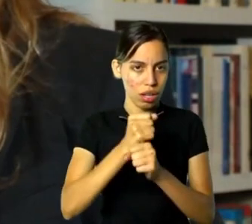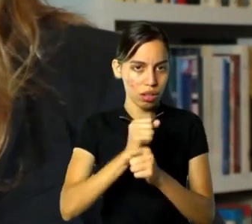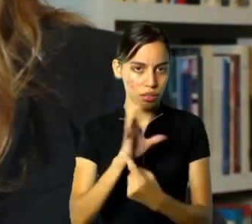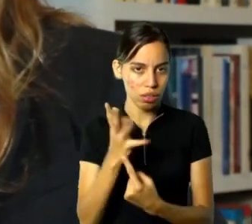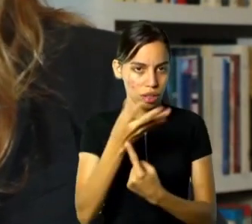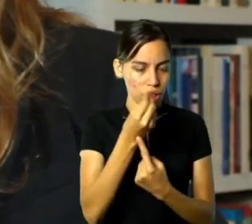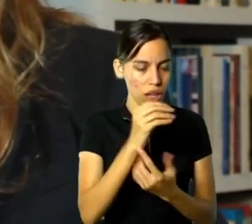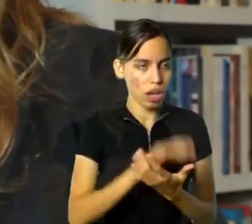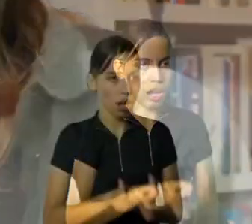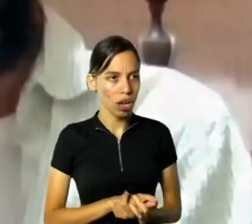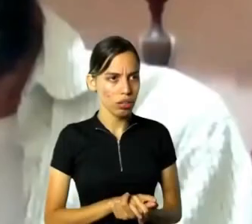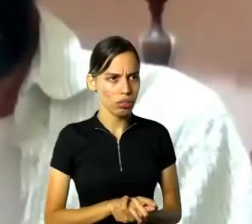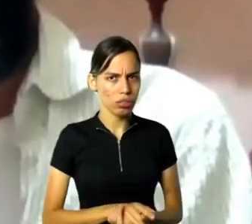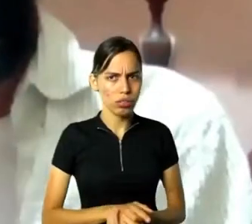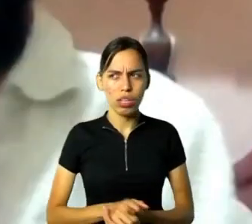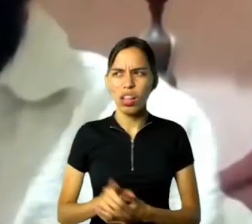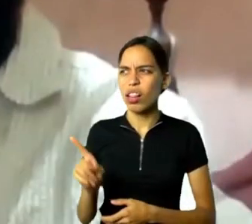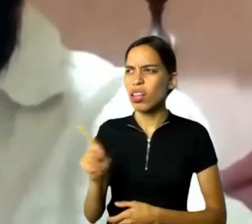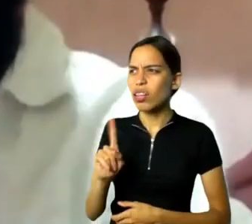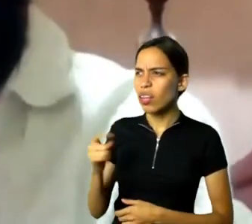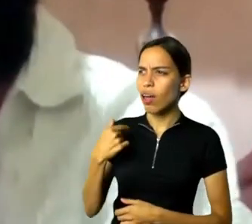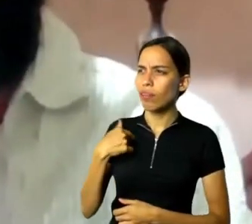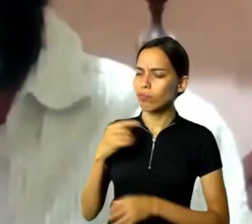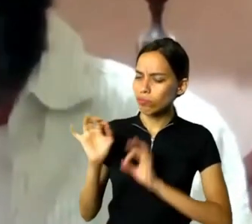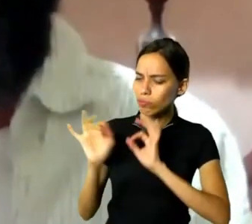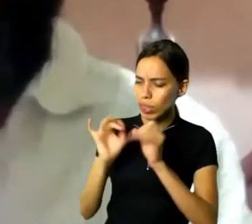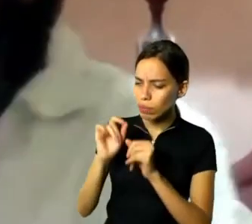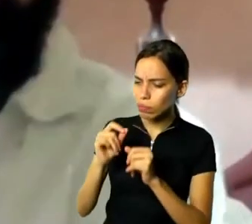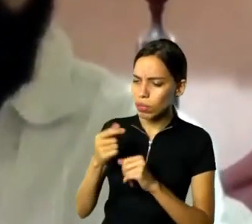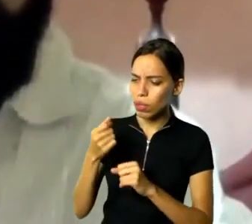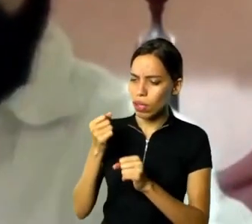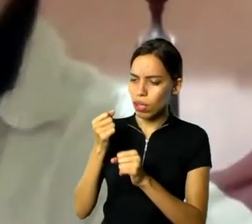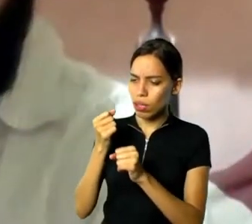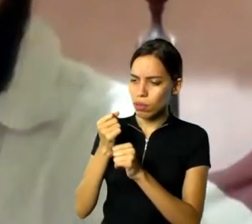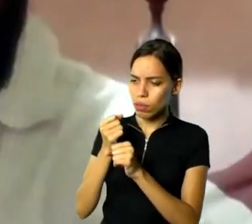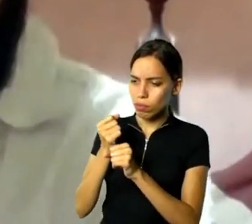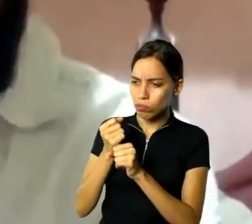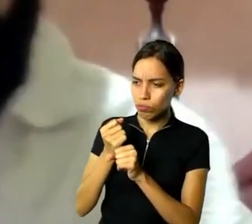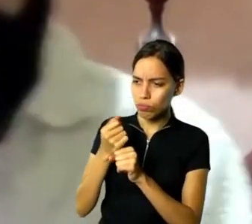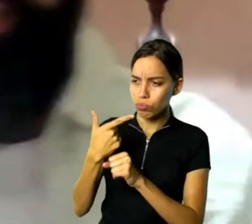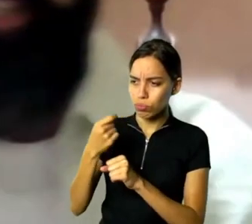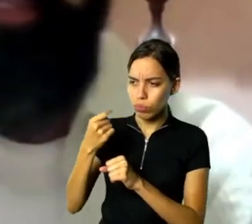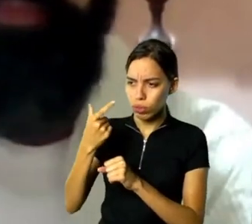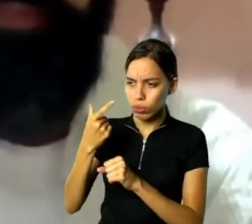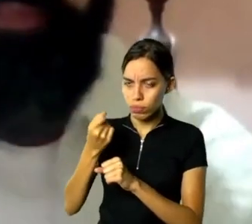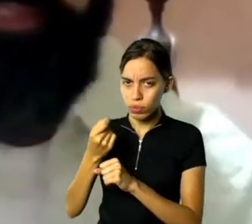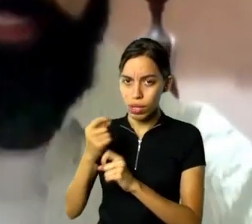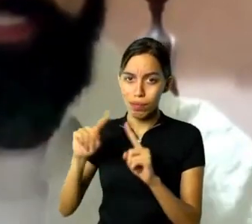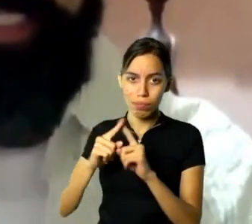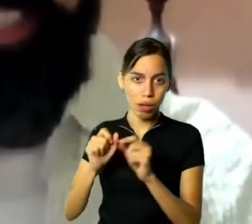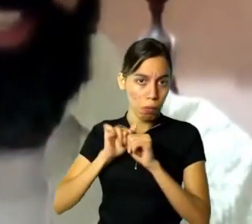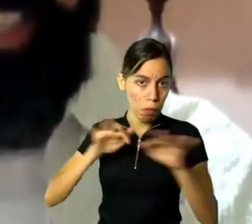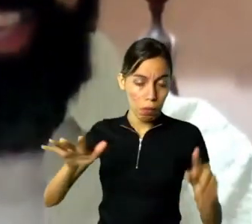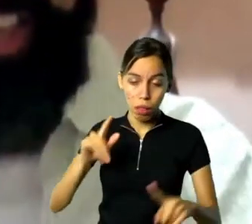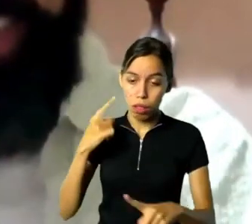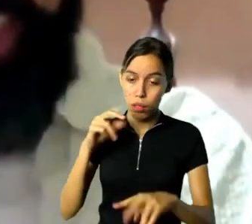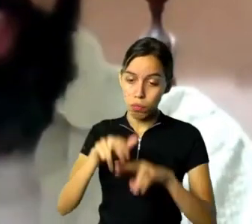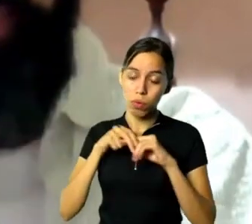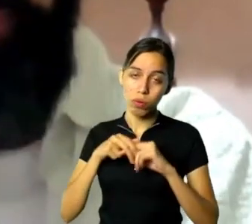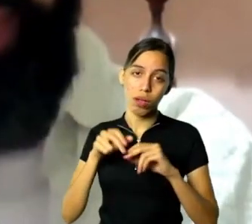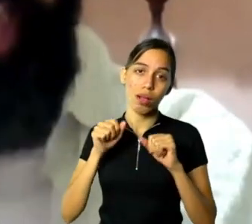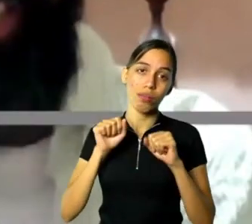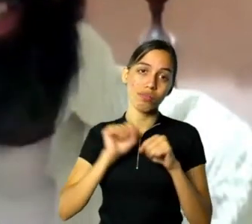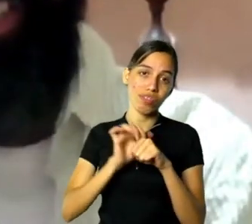livro estava planejado para sair em 2020. Ele estava pronto em 2020. ele só não saiu por causa da pandemia. A capa do